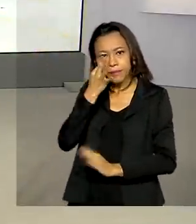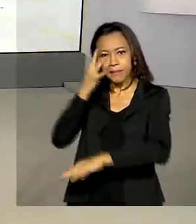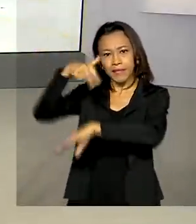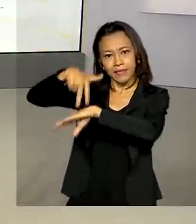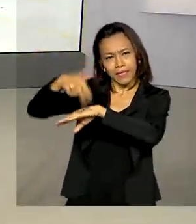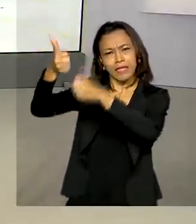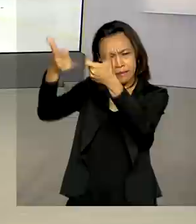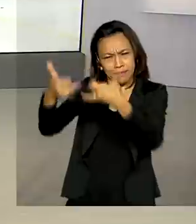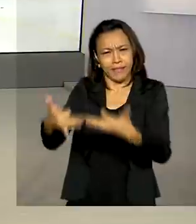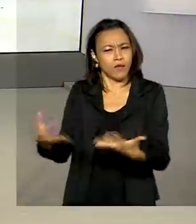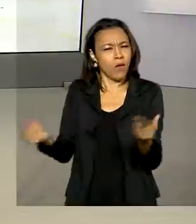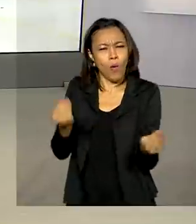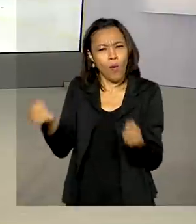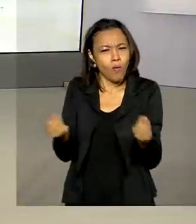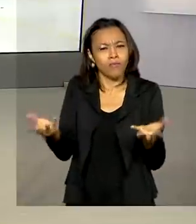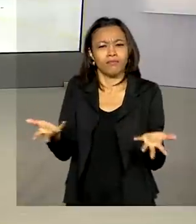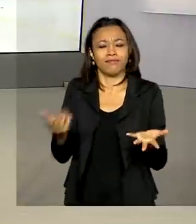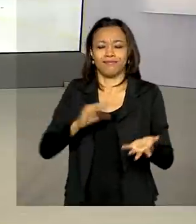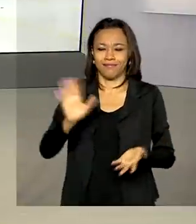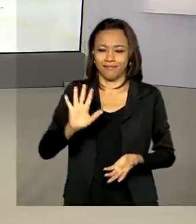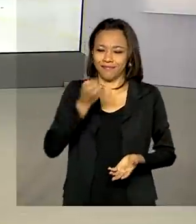a gente os detalhes. Oi, Gabi, bom dia.